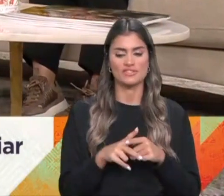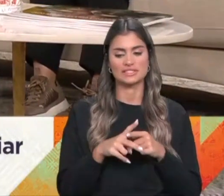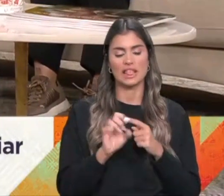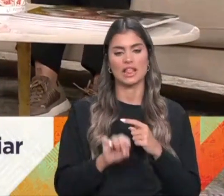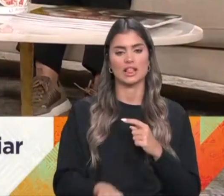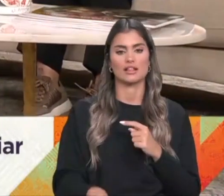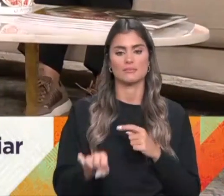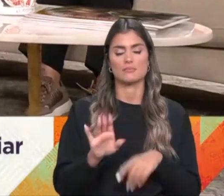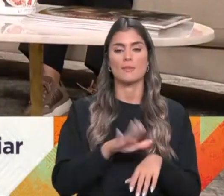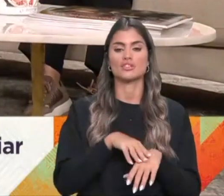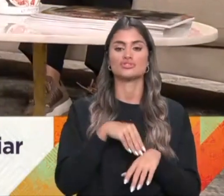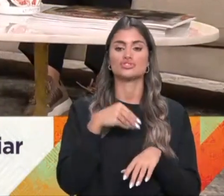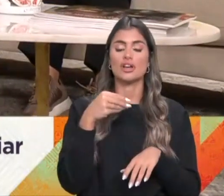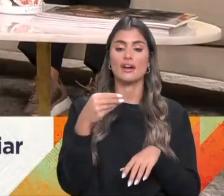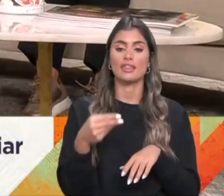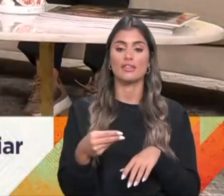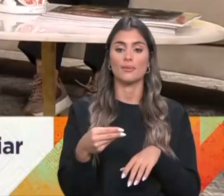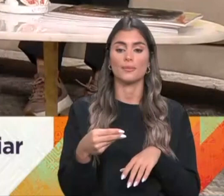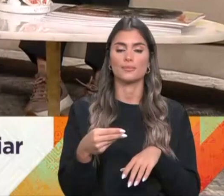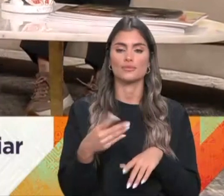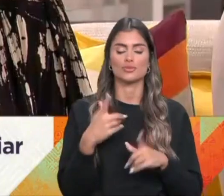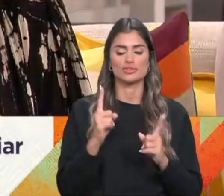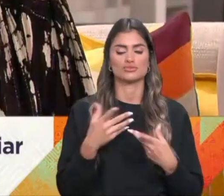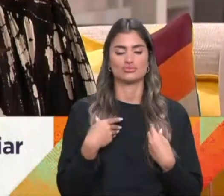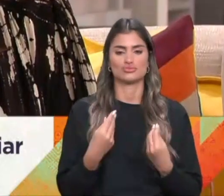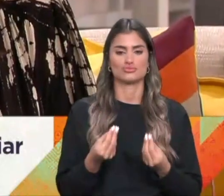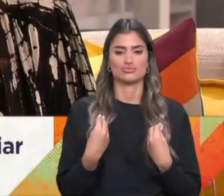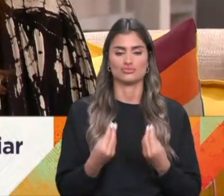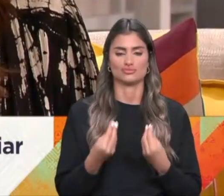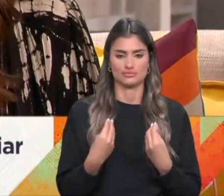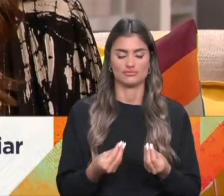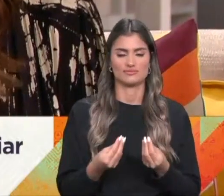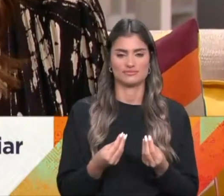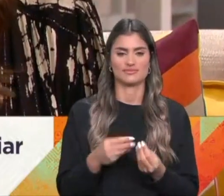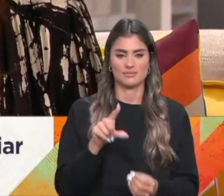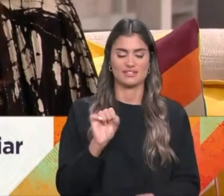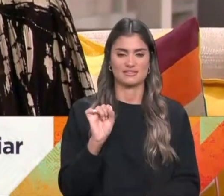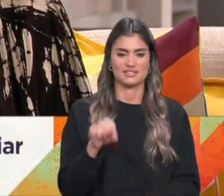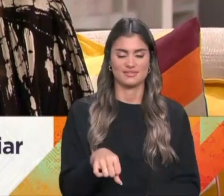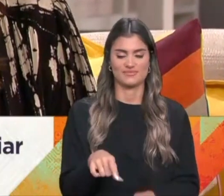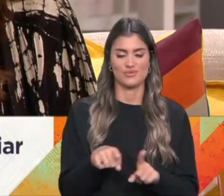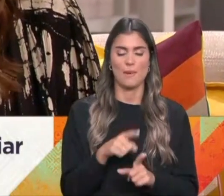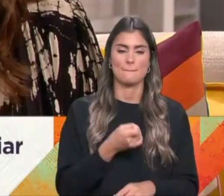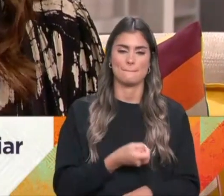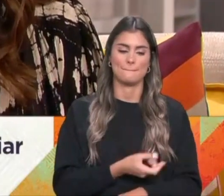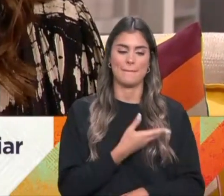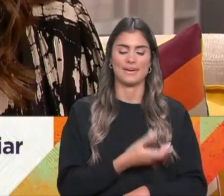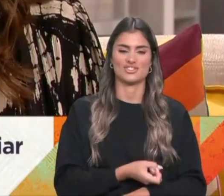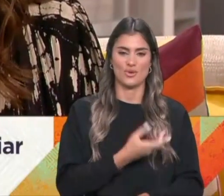Mais tarde, apanhei-lhe o gosto. O gosto imenso de trabalhar, exatamente. É uma paixão muito grande.